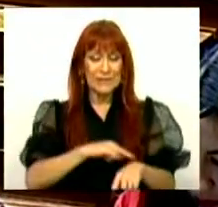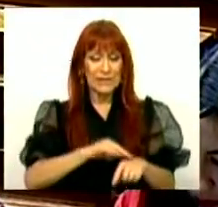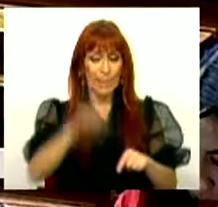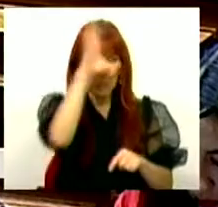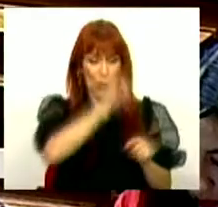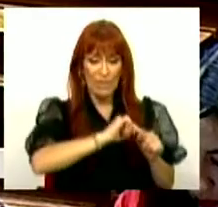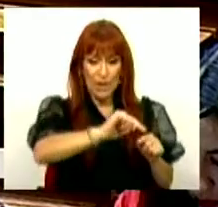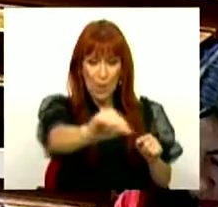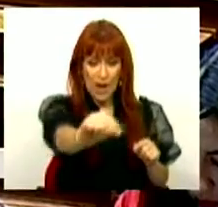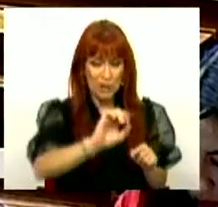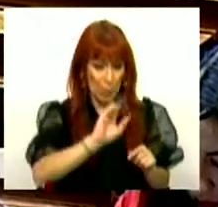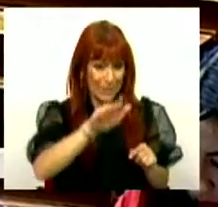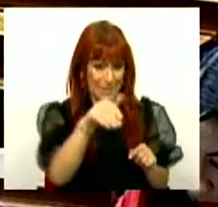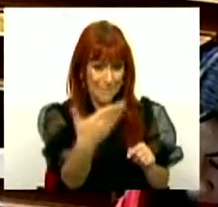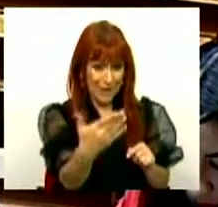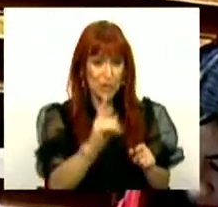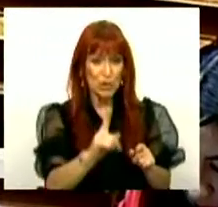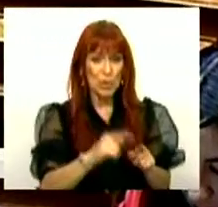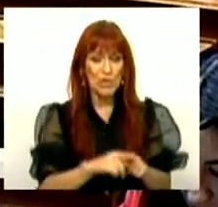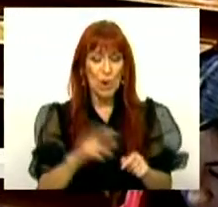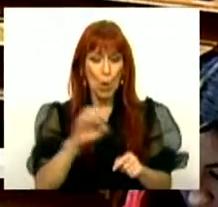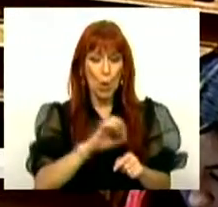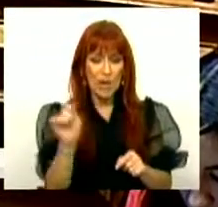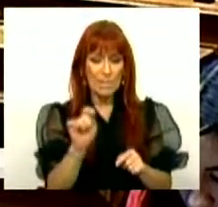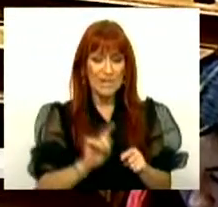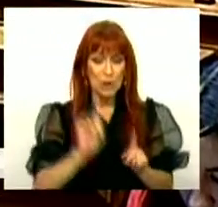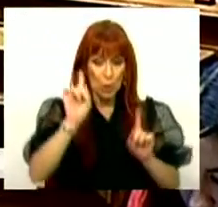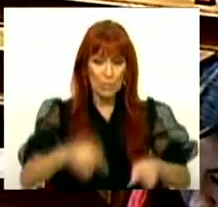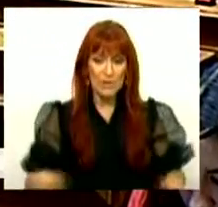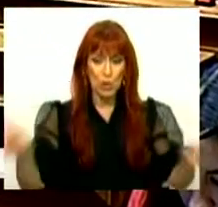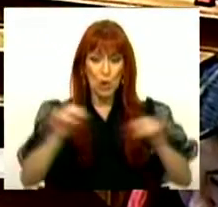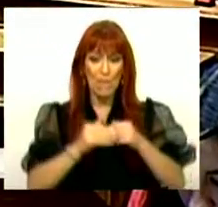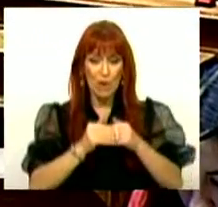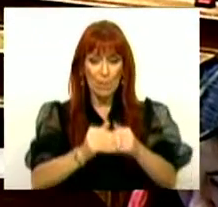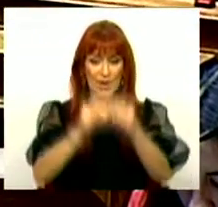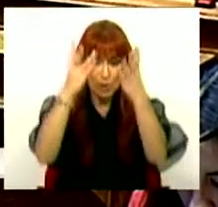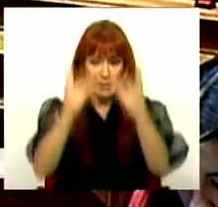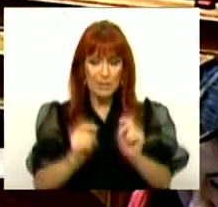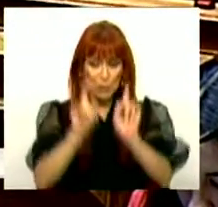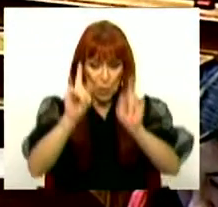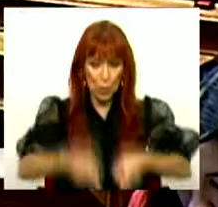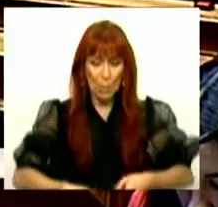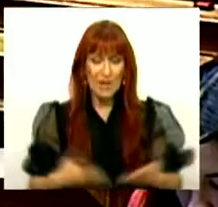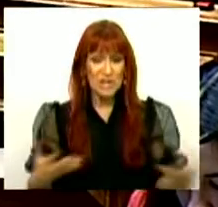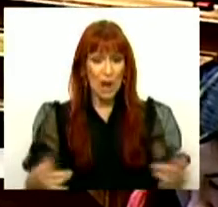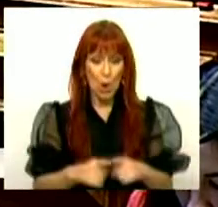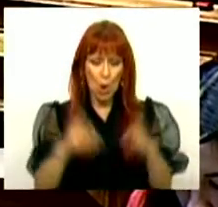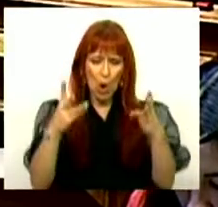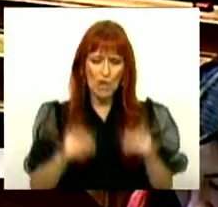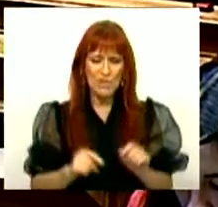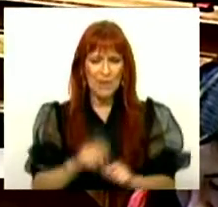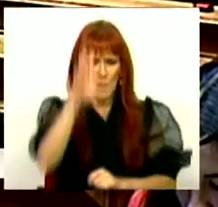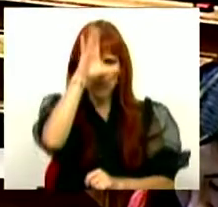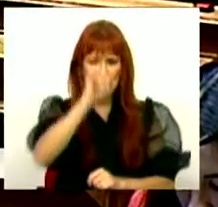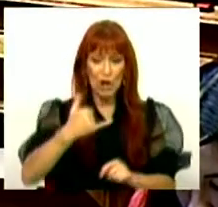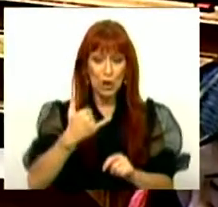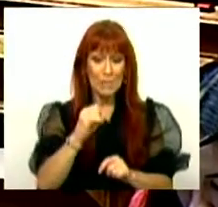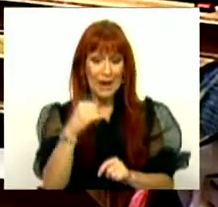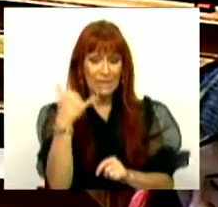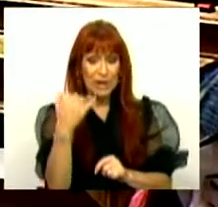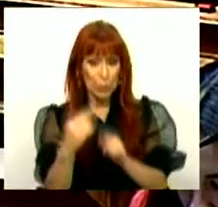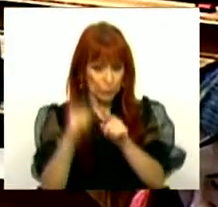legislatura. Daqui a oito meses iniciamos um novo processo orçamental, desta vez para o Orçamento de Estado para 2021.